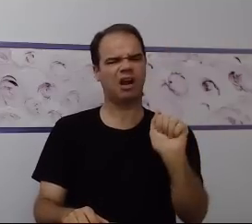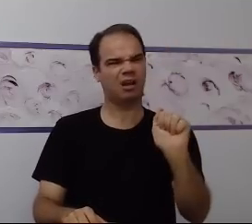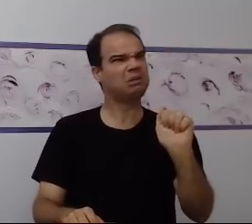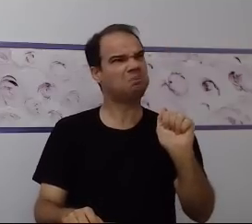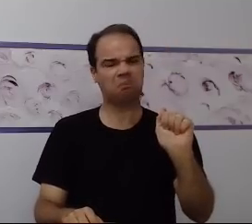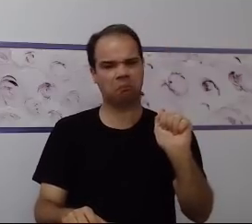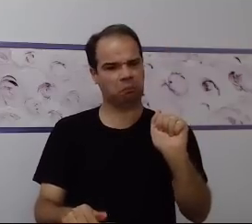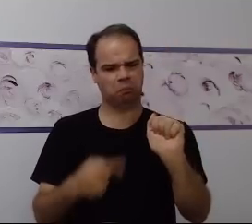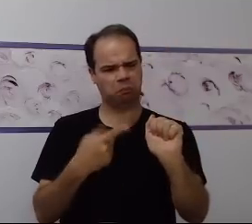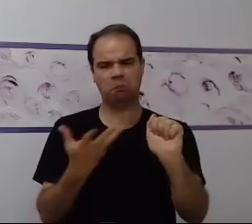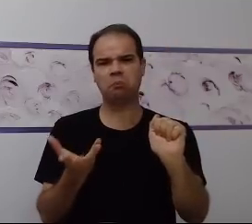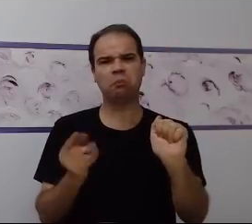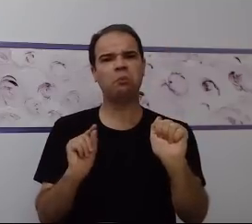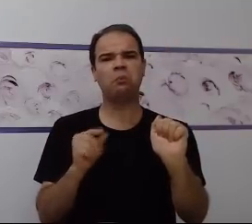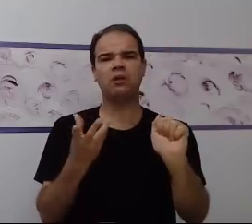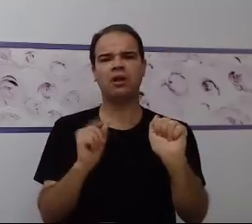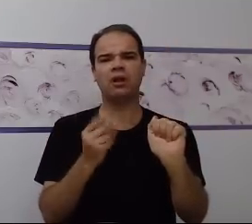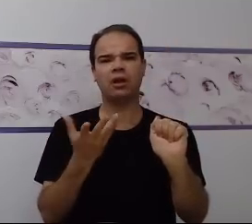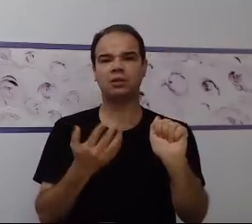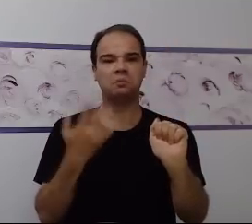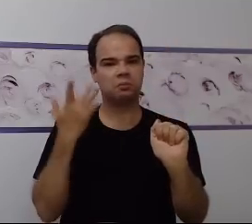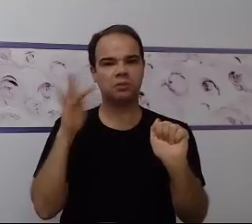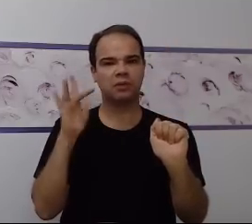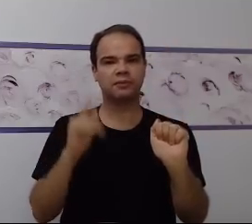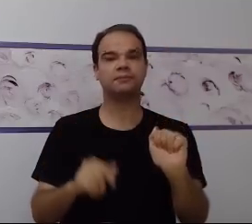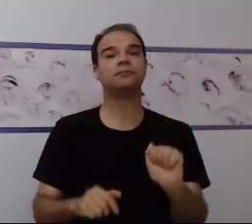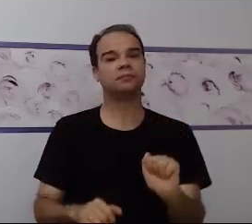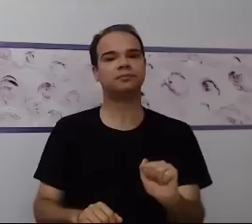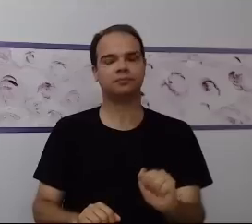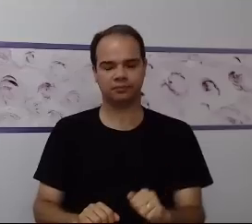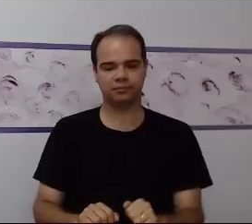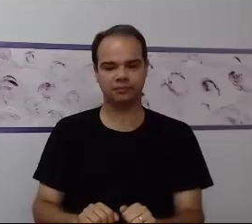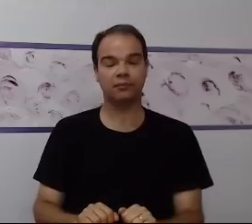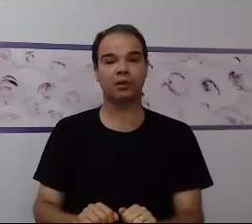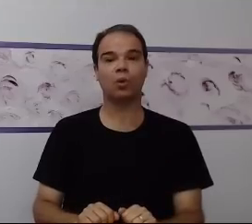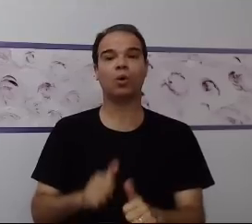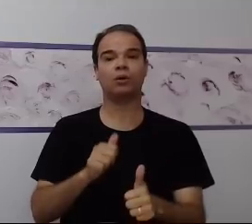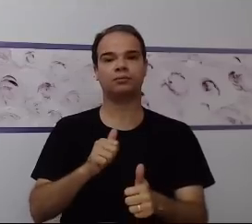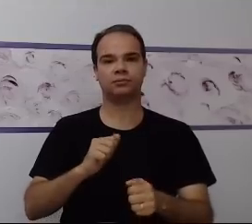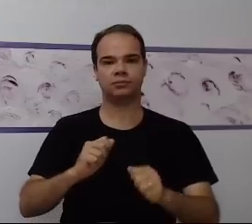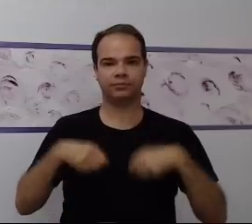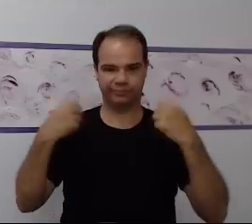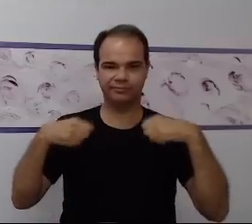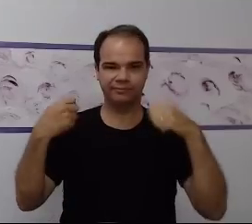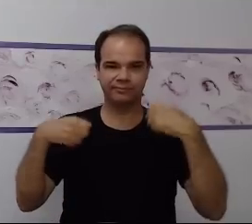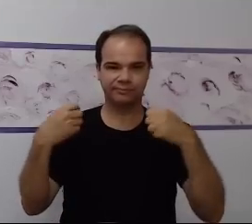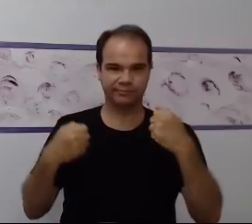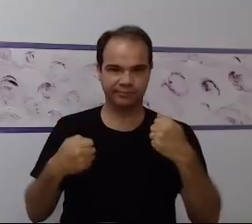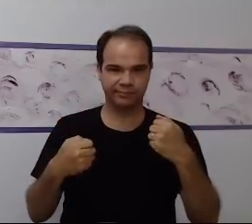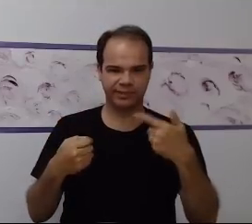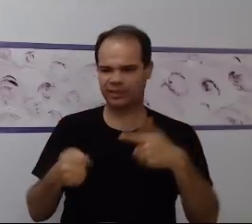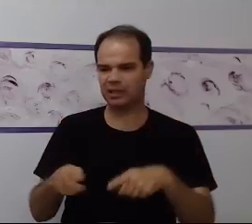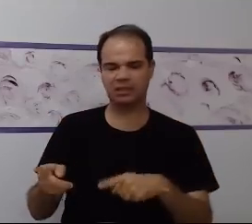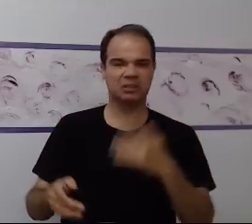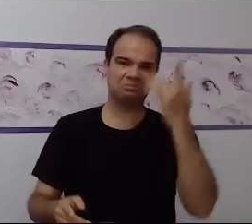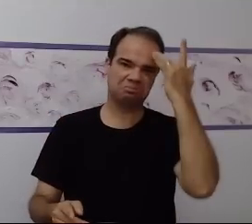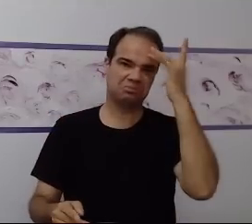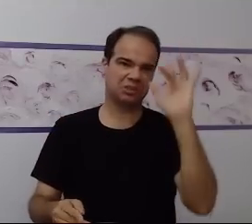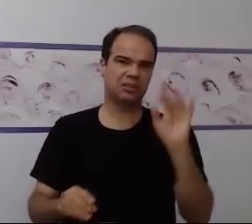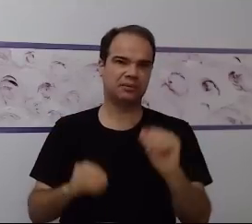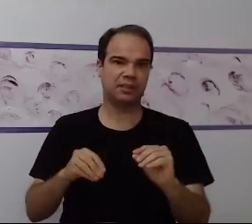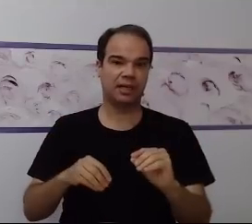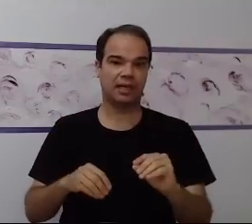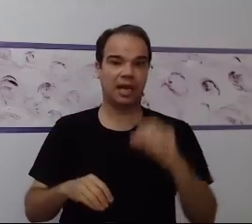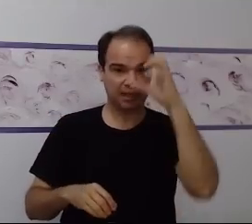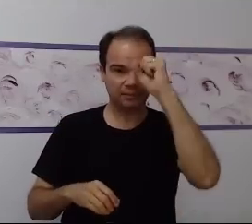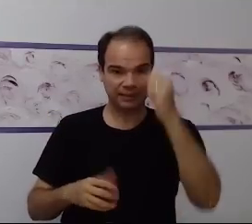para ela poder assimilar o que é isso. Assim, na educação física, nós utilizamos muito isso mesmo. Porque a criança, ela está totalmente crua, ela está disposta